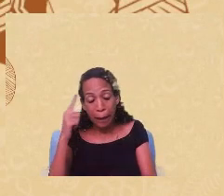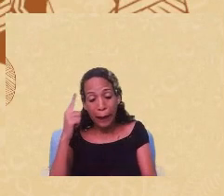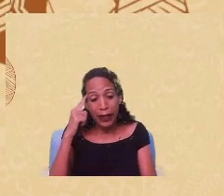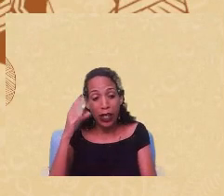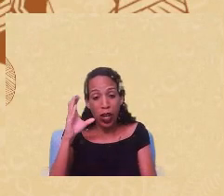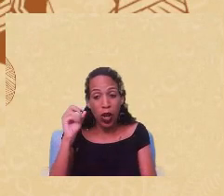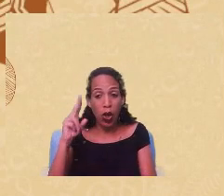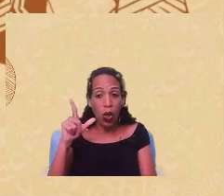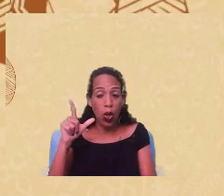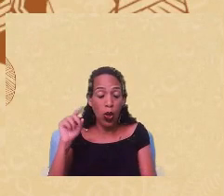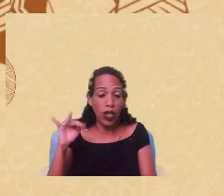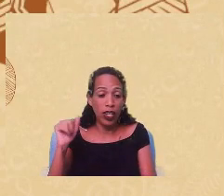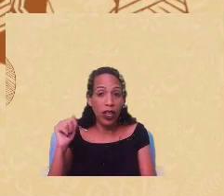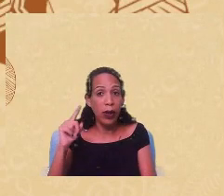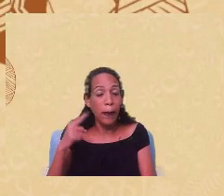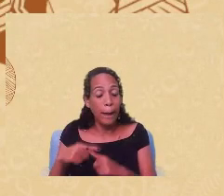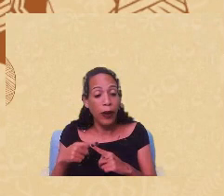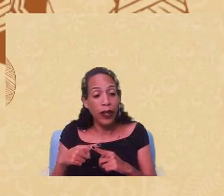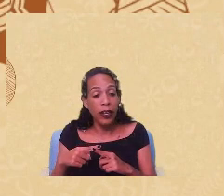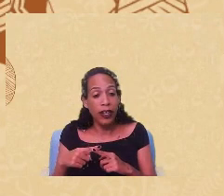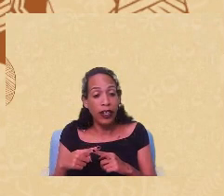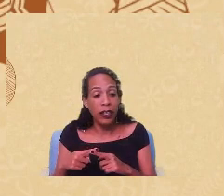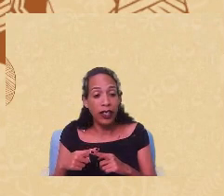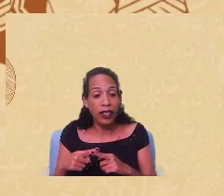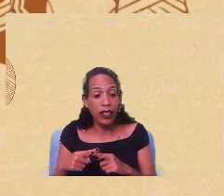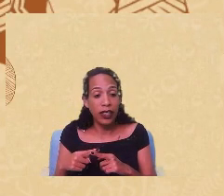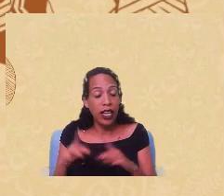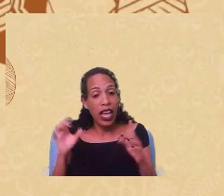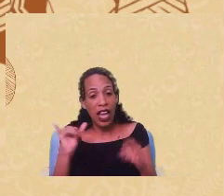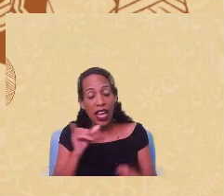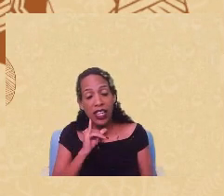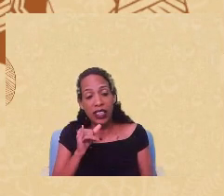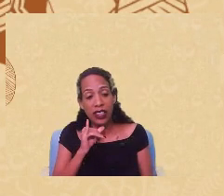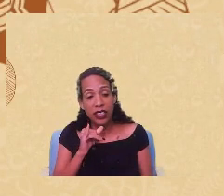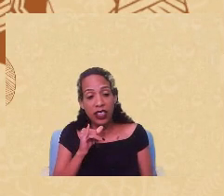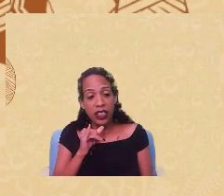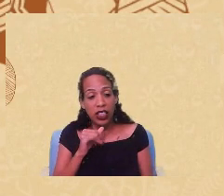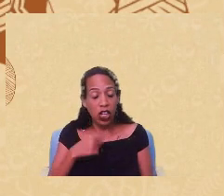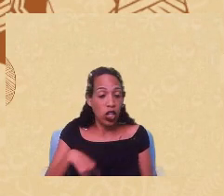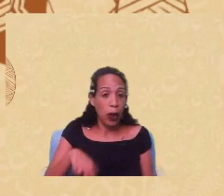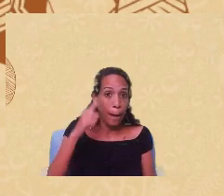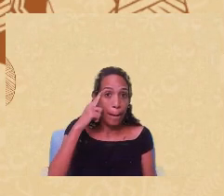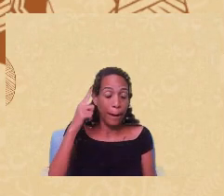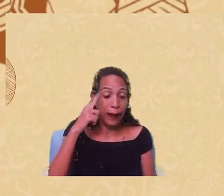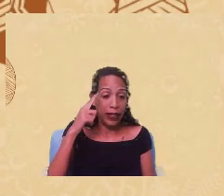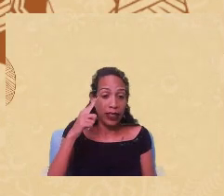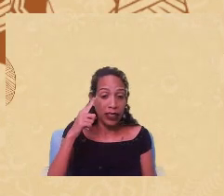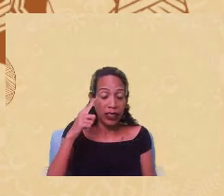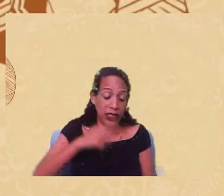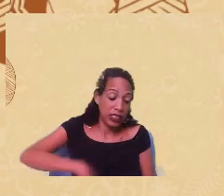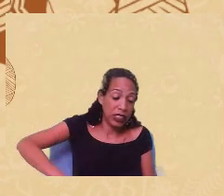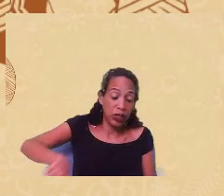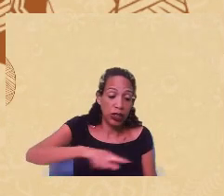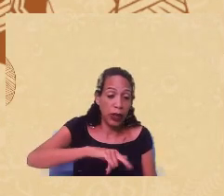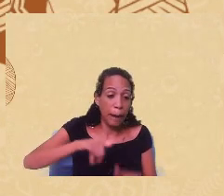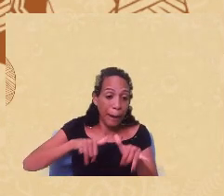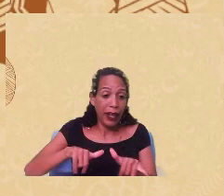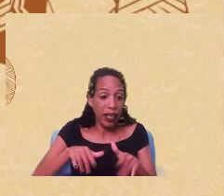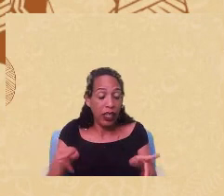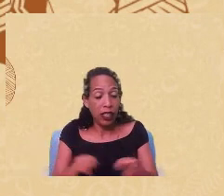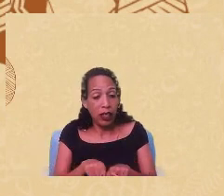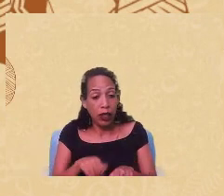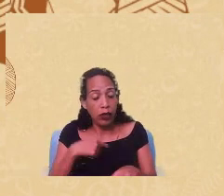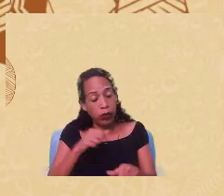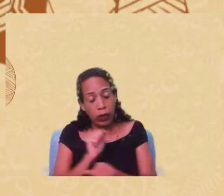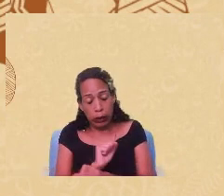ia discordar por uma questão seguinte por exemplo a forma da gente pensar circulação mercado e eu espero